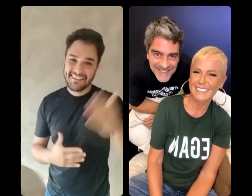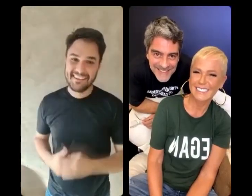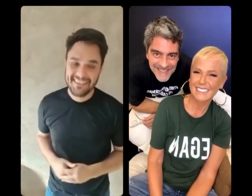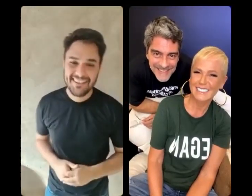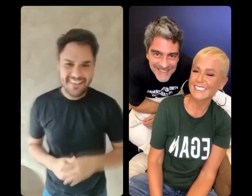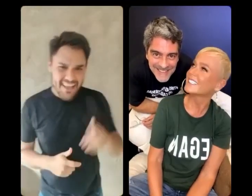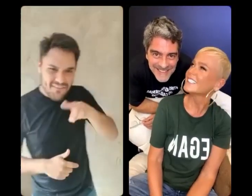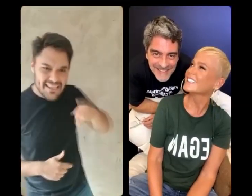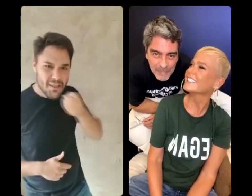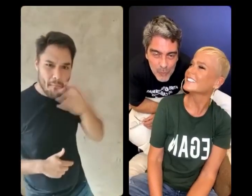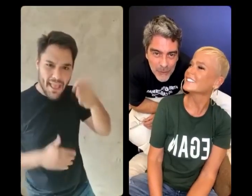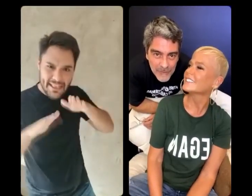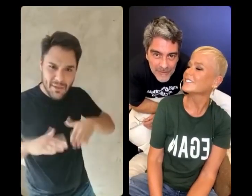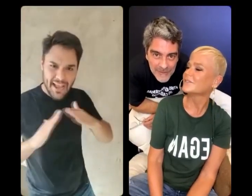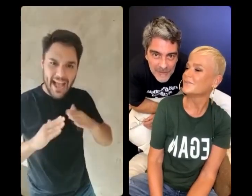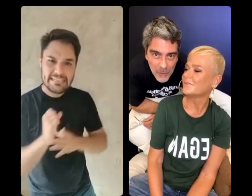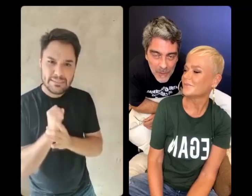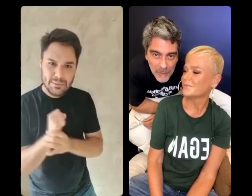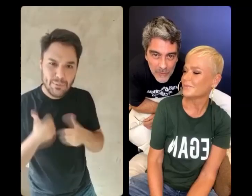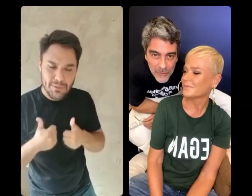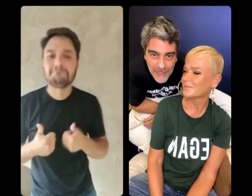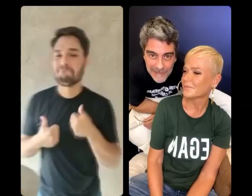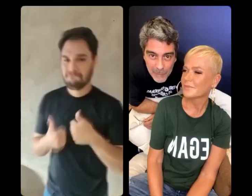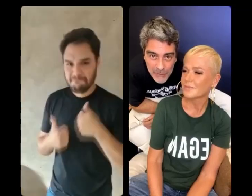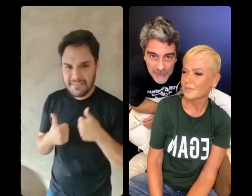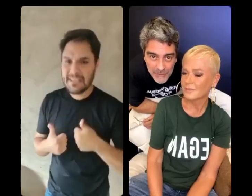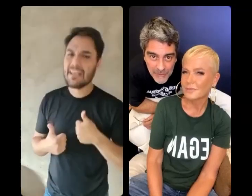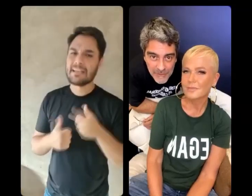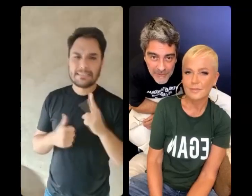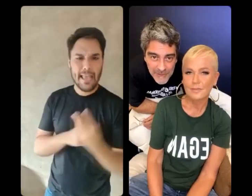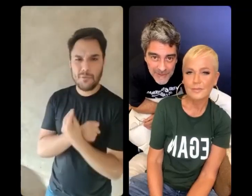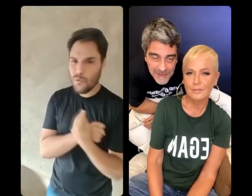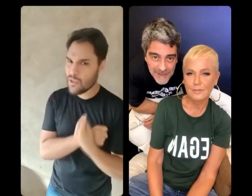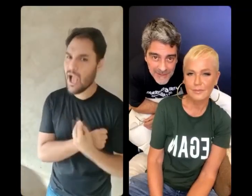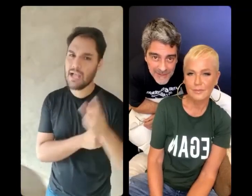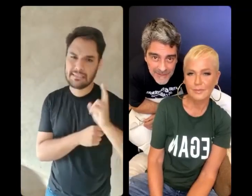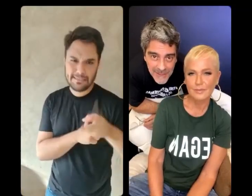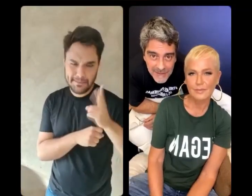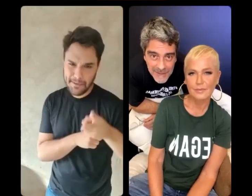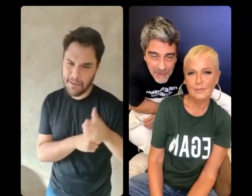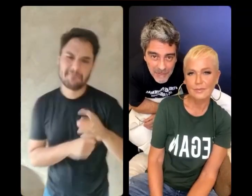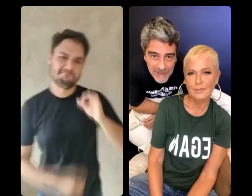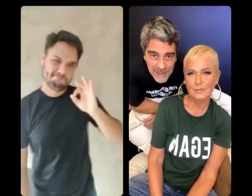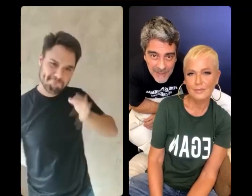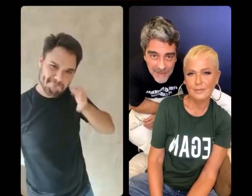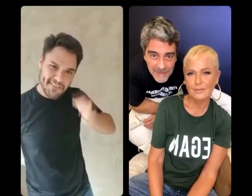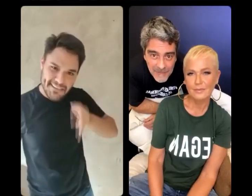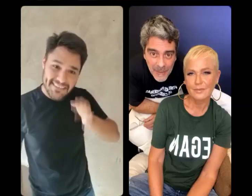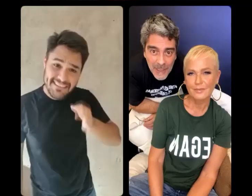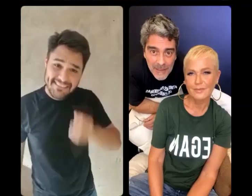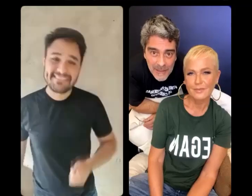estão bem, estão seguros? Muito. Que bom. o cuidado possível. Isso aí, é isso aí. Olha, tá que nem um, cara.